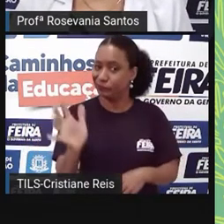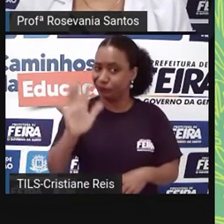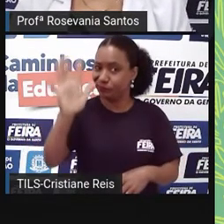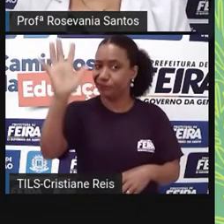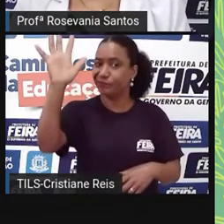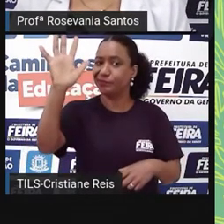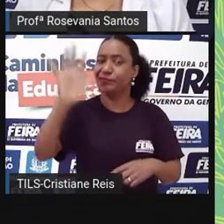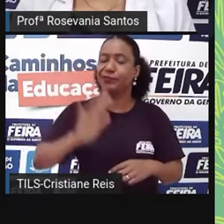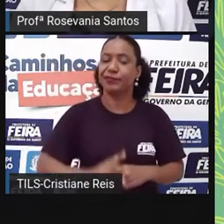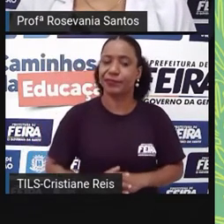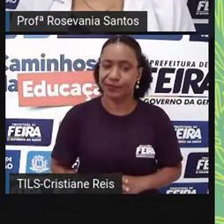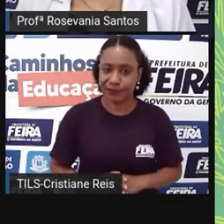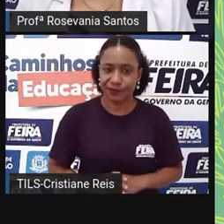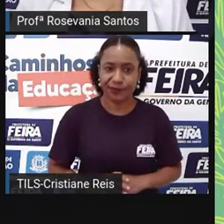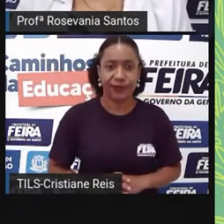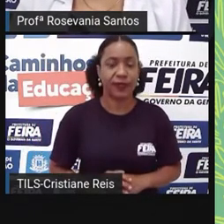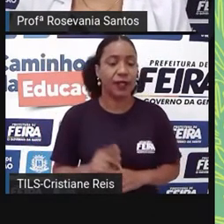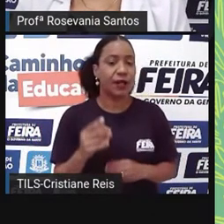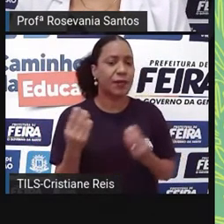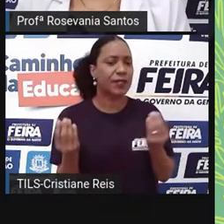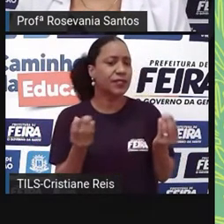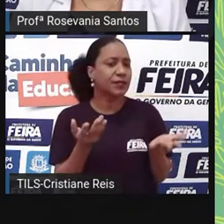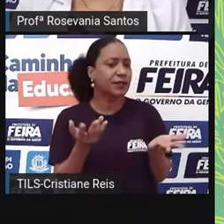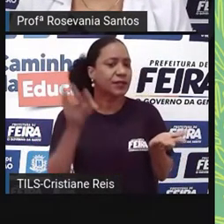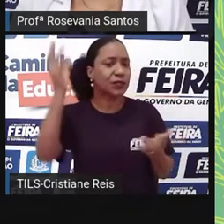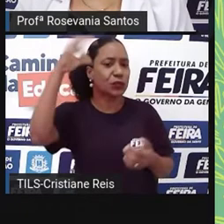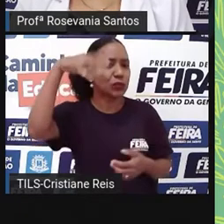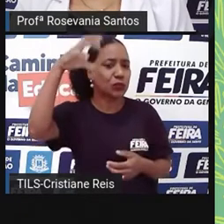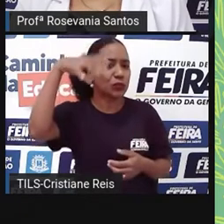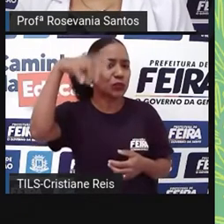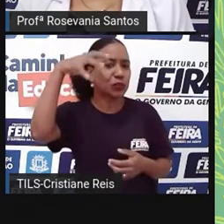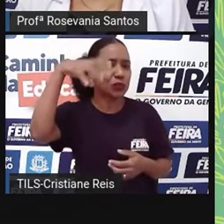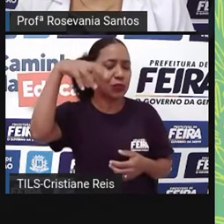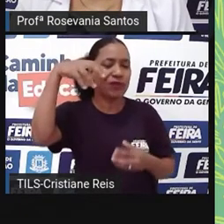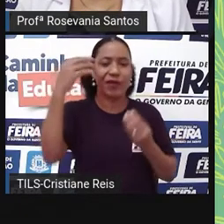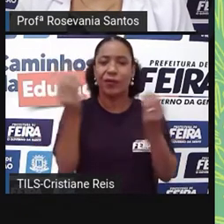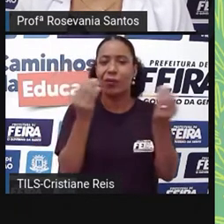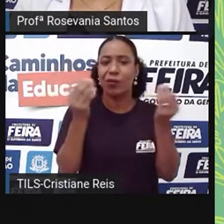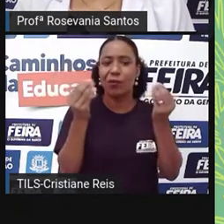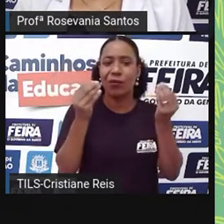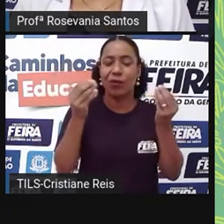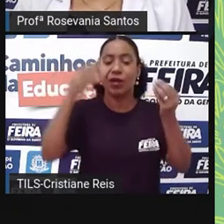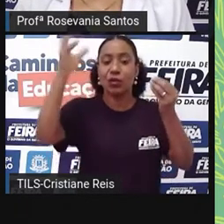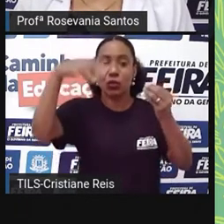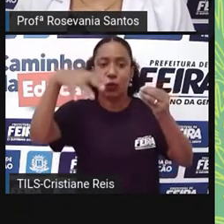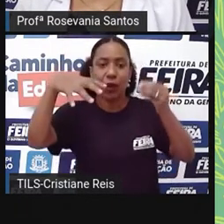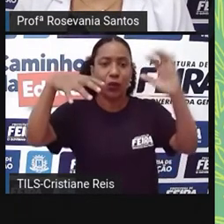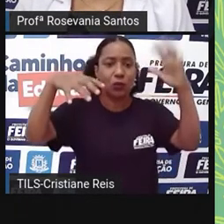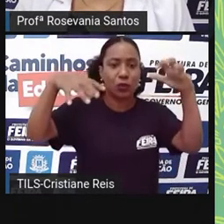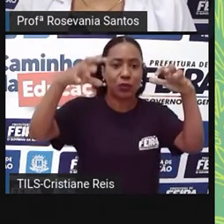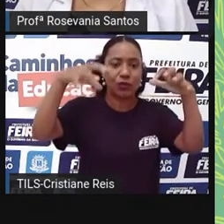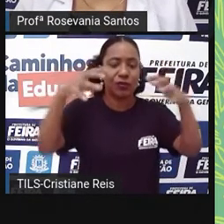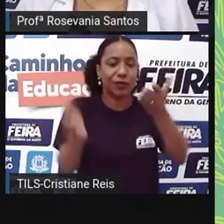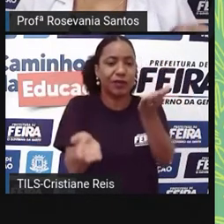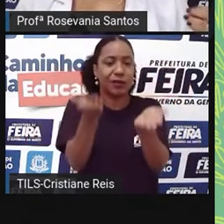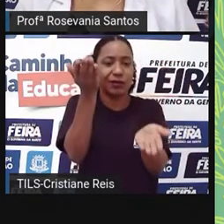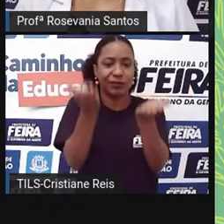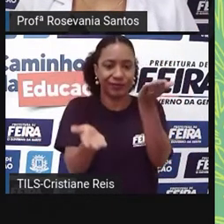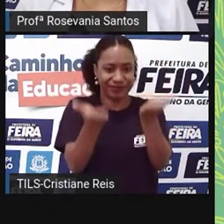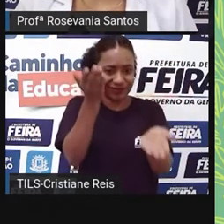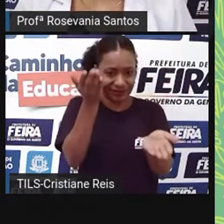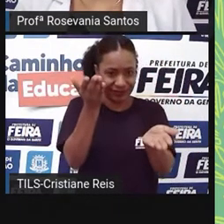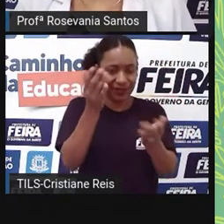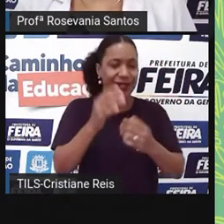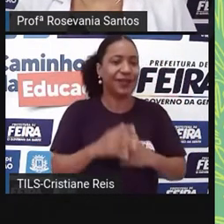aqui. Como a Amazônia distribui a chuva por toda a América do Sul? Isso também a gente chama de rios